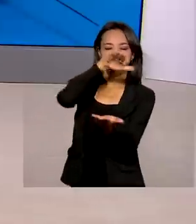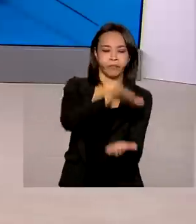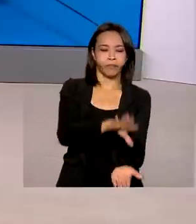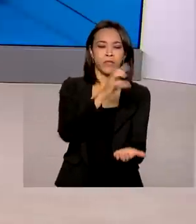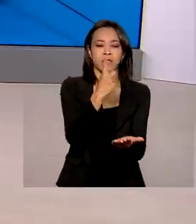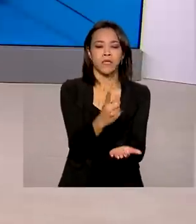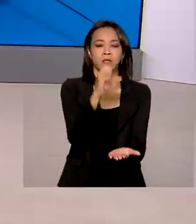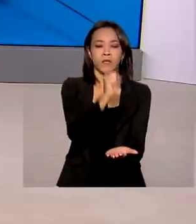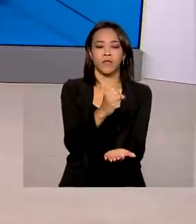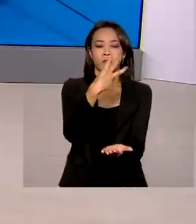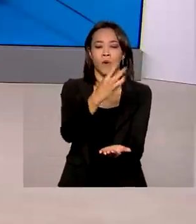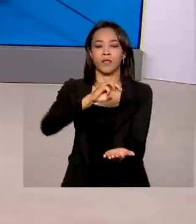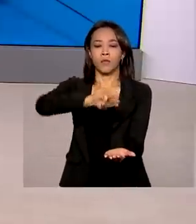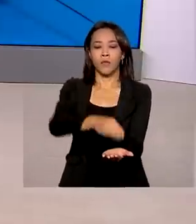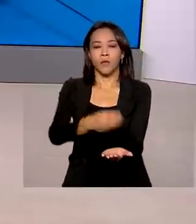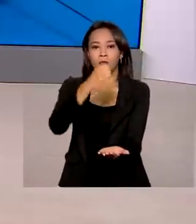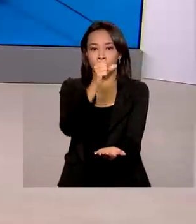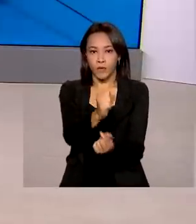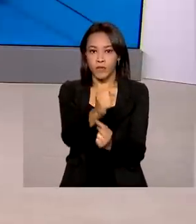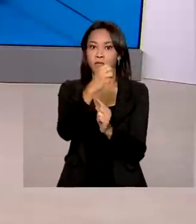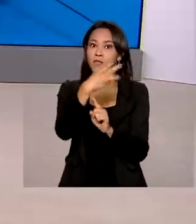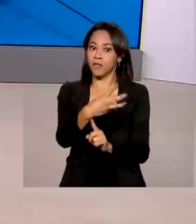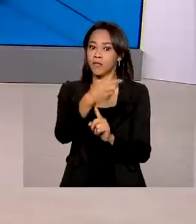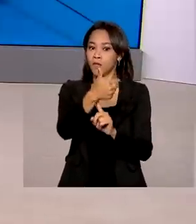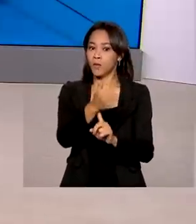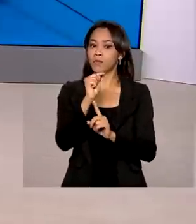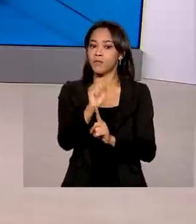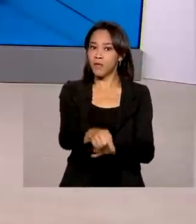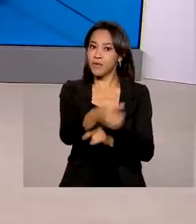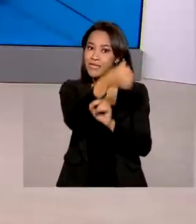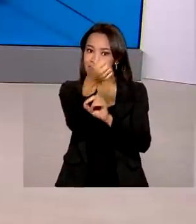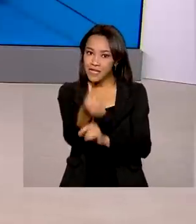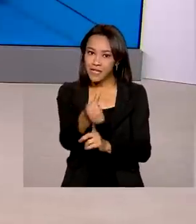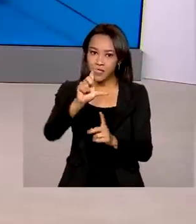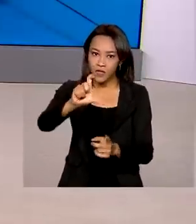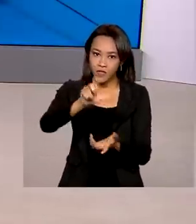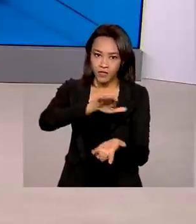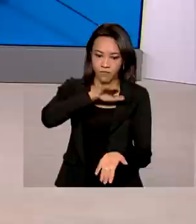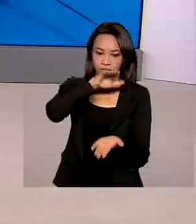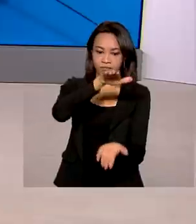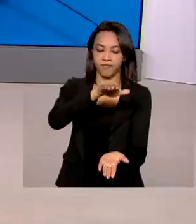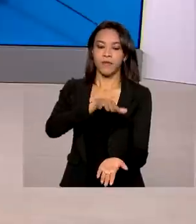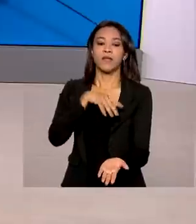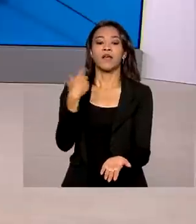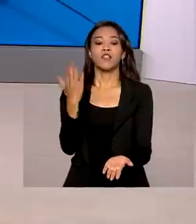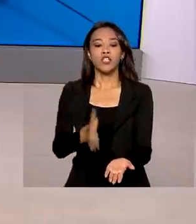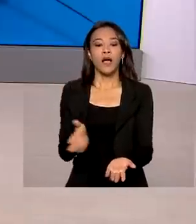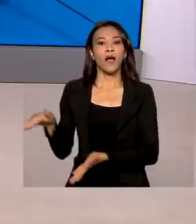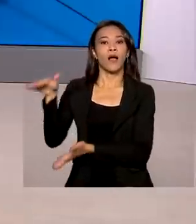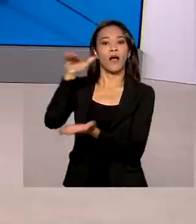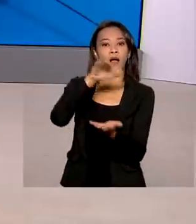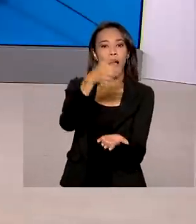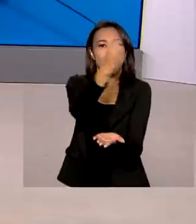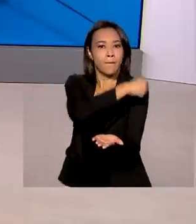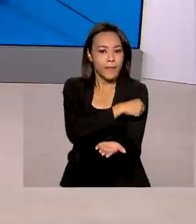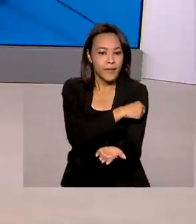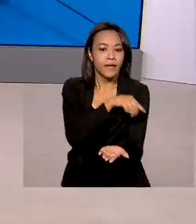.832.006 doses de vacinas. Foram aplicadas 155